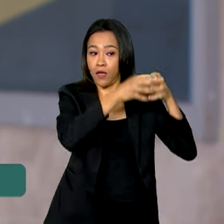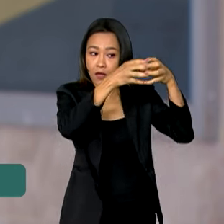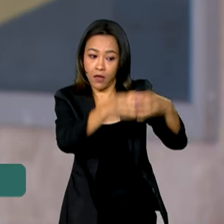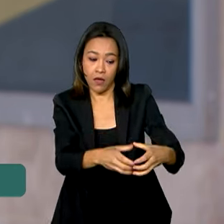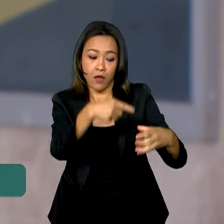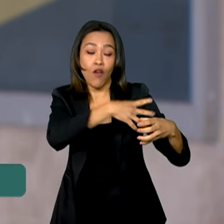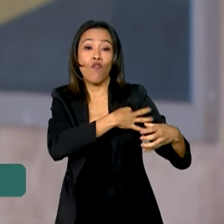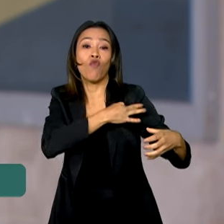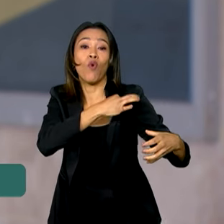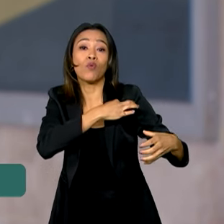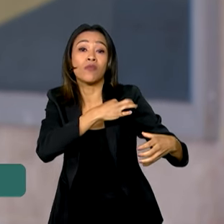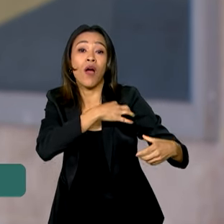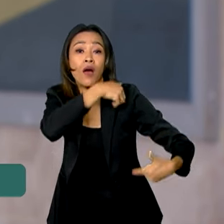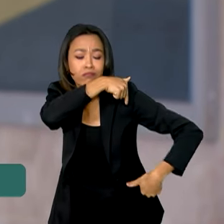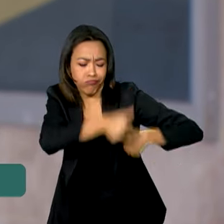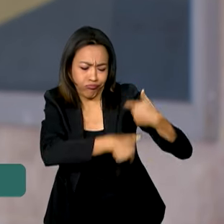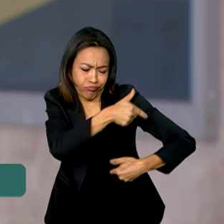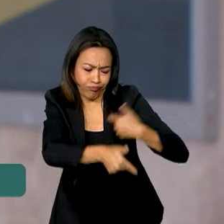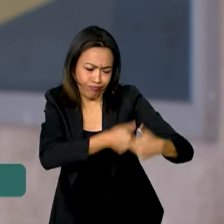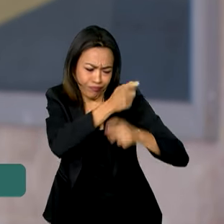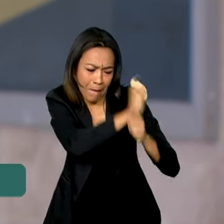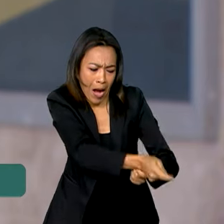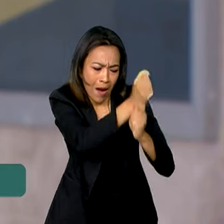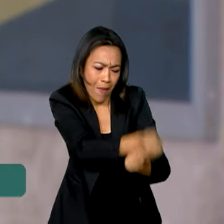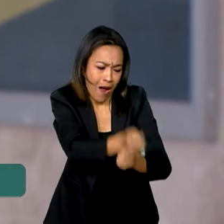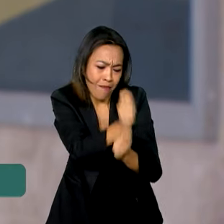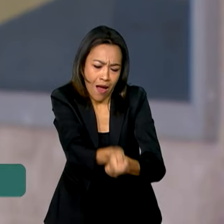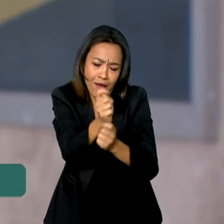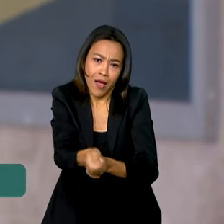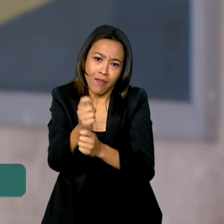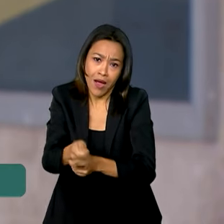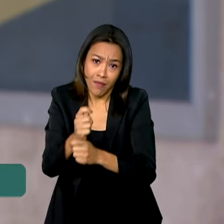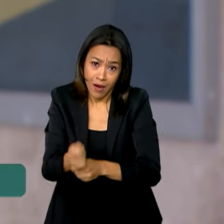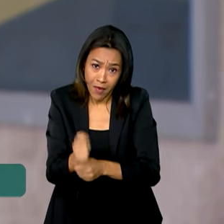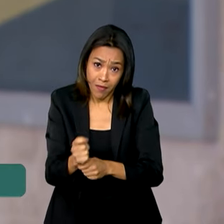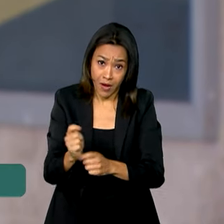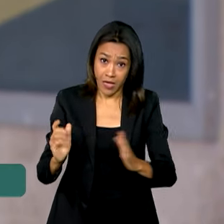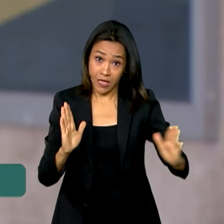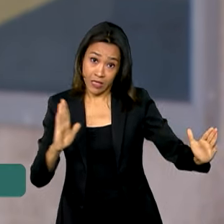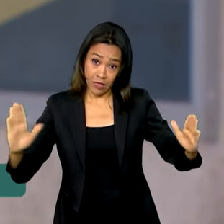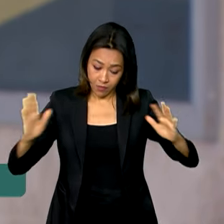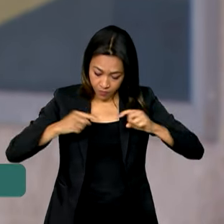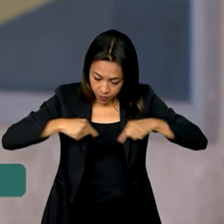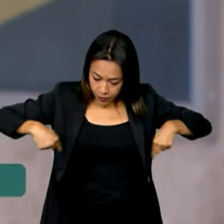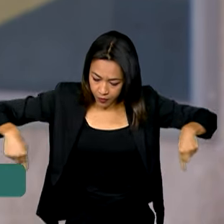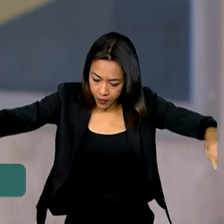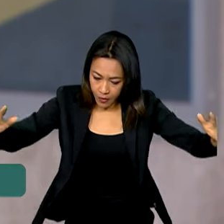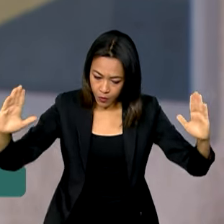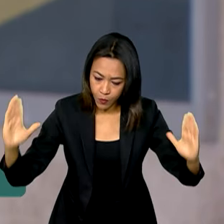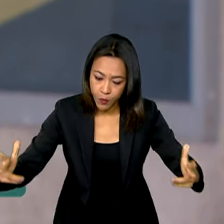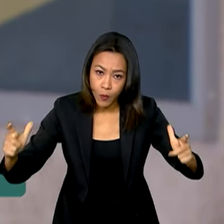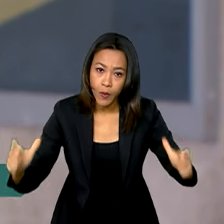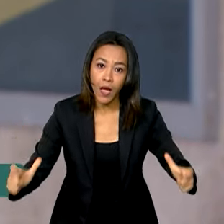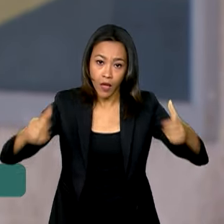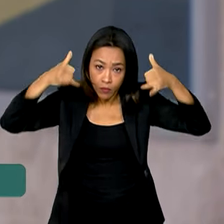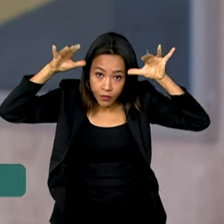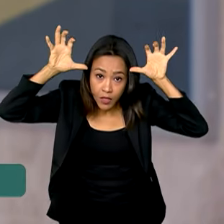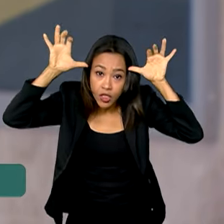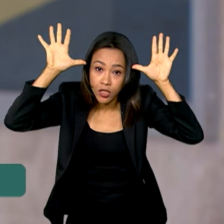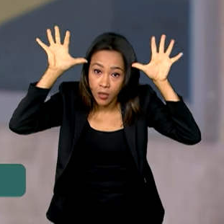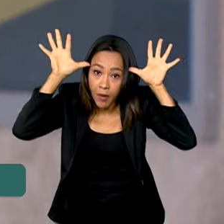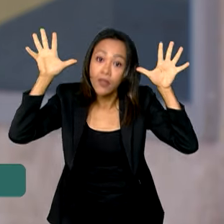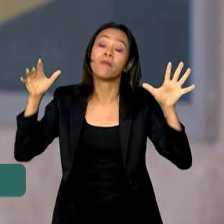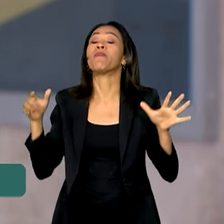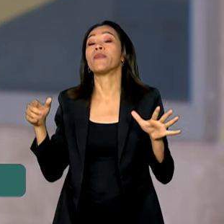voluntárias que estão mobilizadas na região do Paralelo 14 e Simão Correia. De acordo com a última atualização do